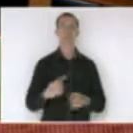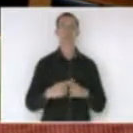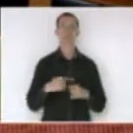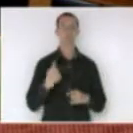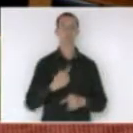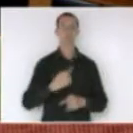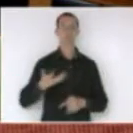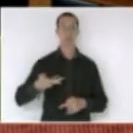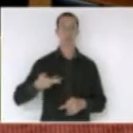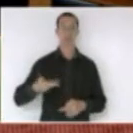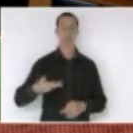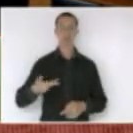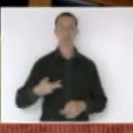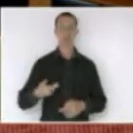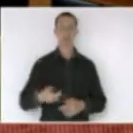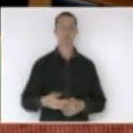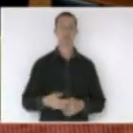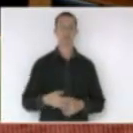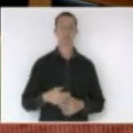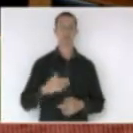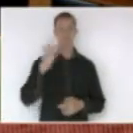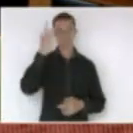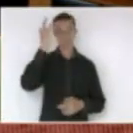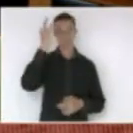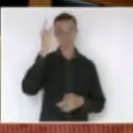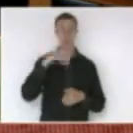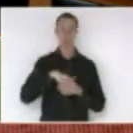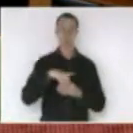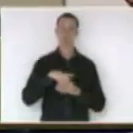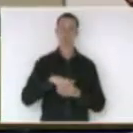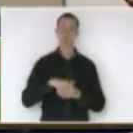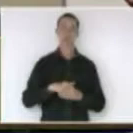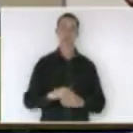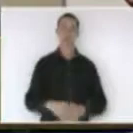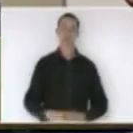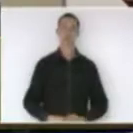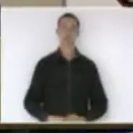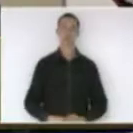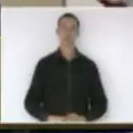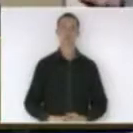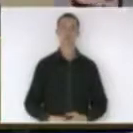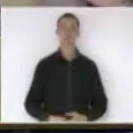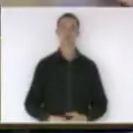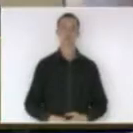vamos ter que votar amanhã deputado nós temos que estar aqui amanhã pois não pois não senhor presidente vamos votar sim